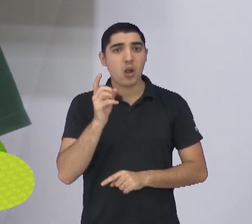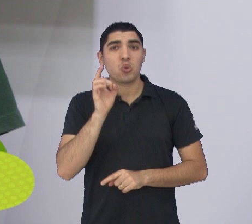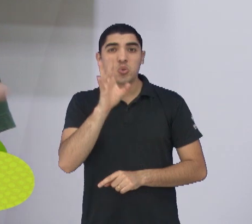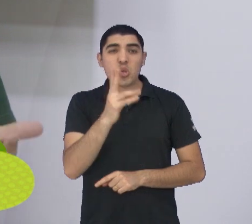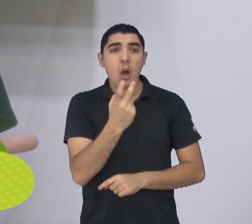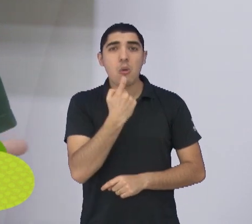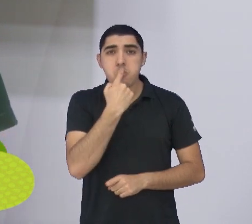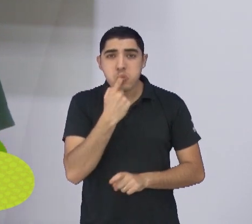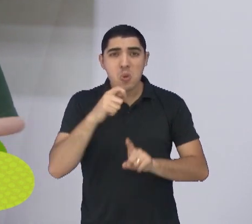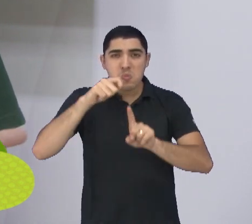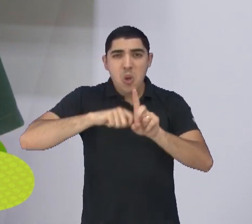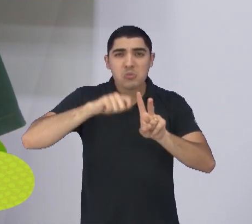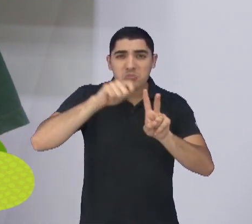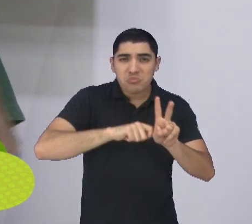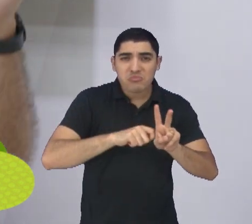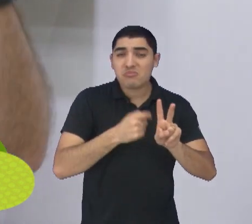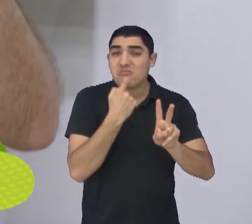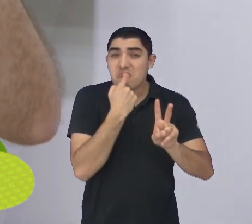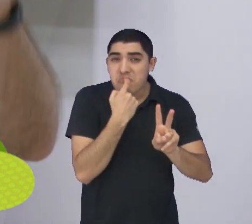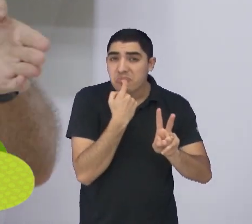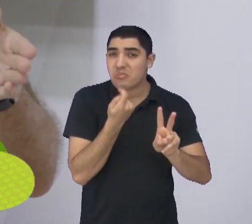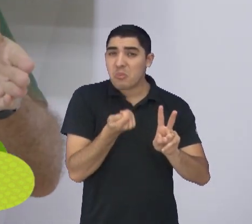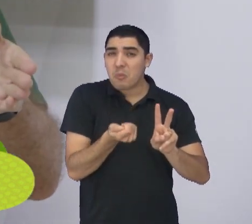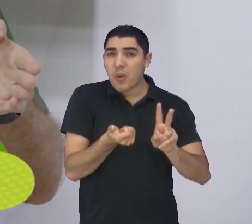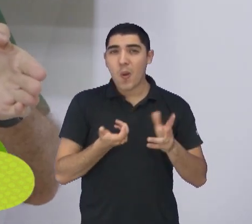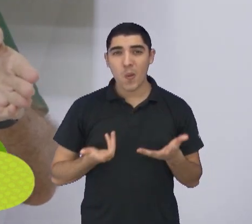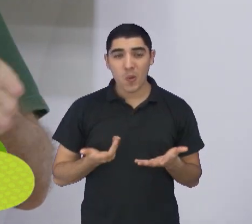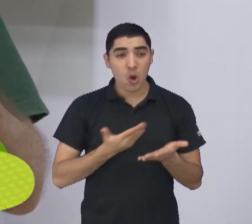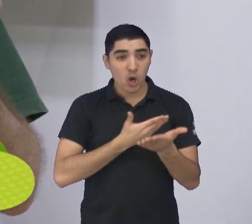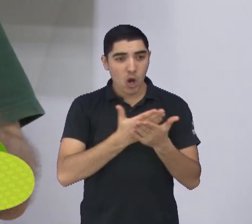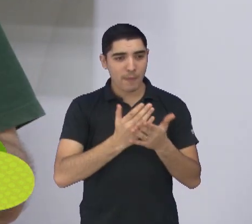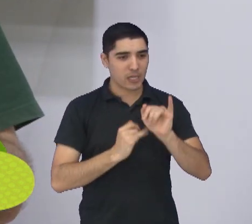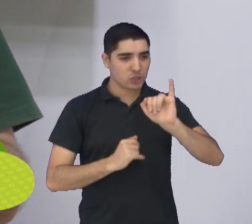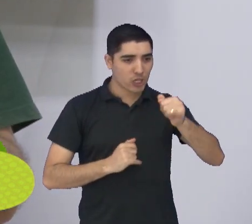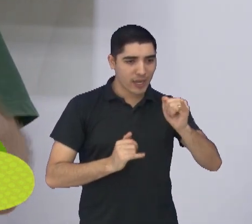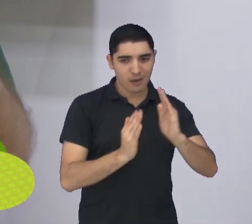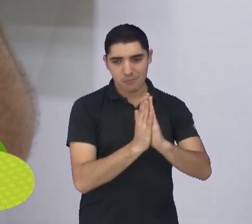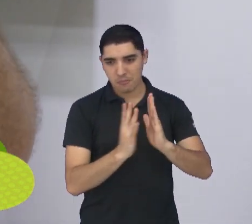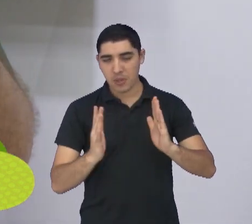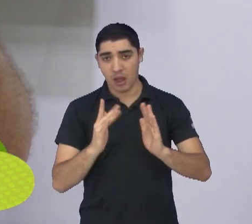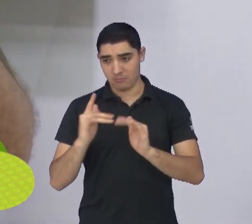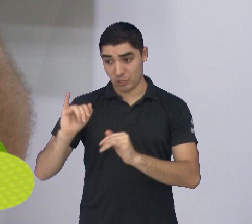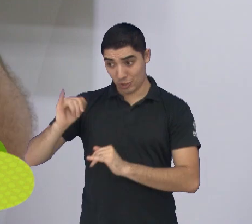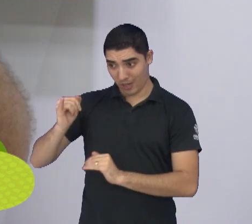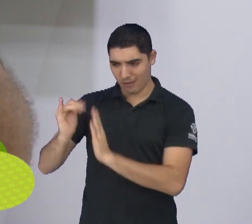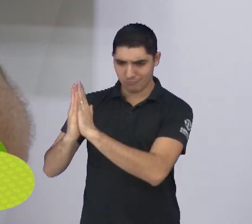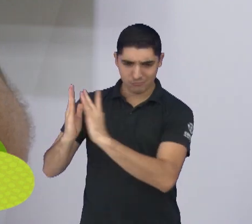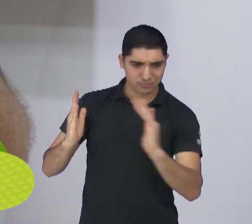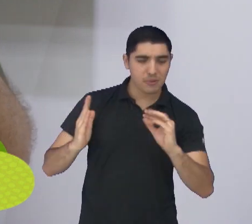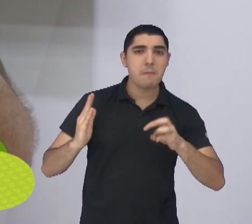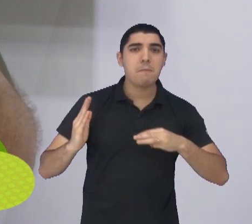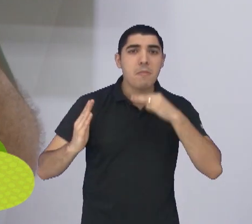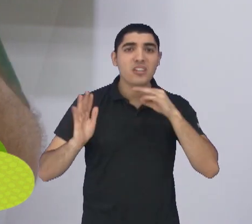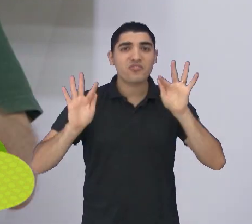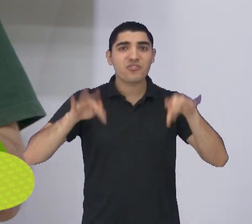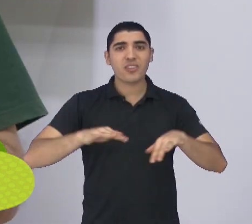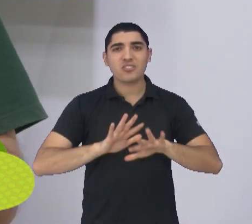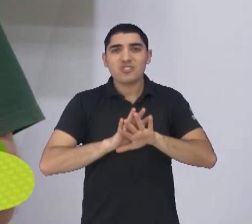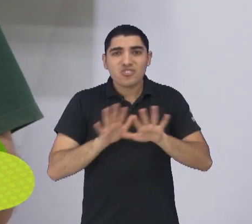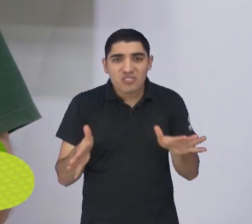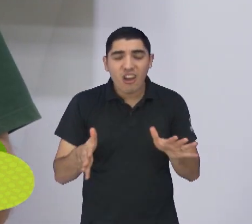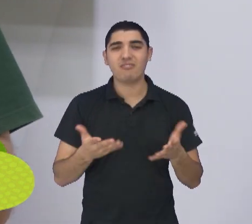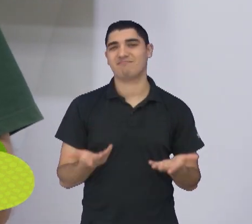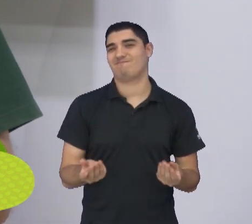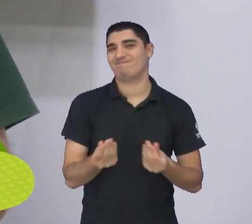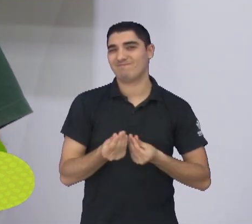dias. Porque 60 dias é muito pouco. Começa em janeiro, termina em março, é muito pouco para esses times que ficam fora da primeira fase. Para quem